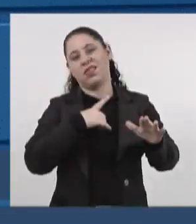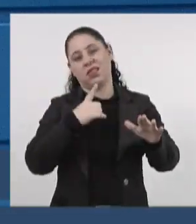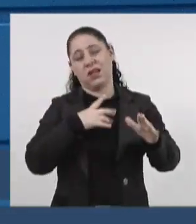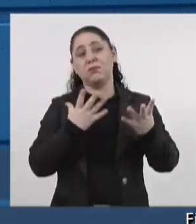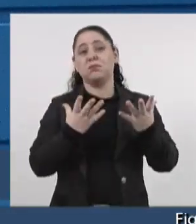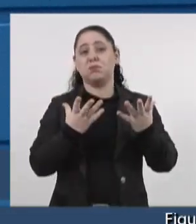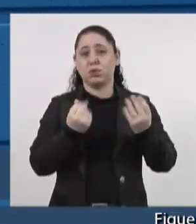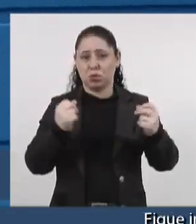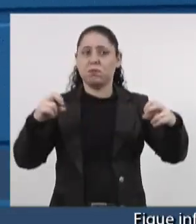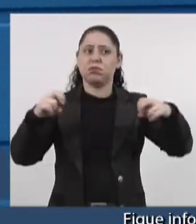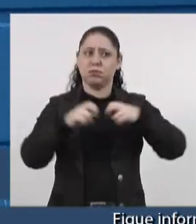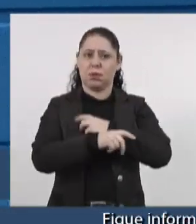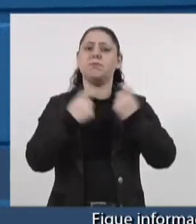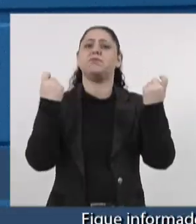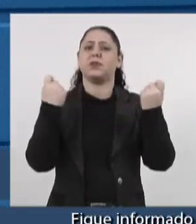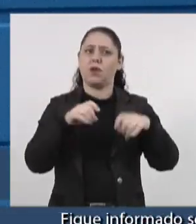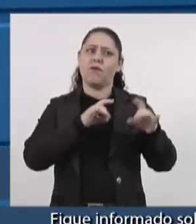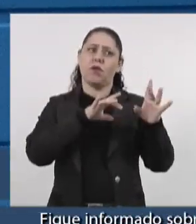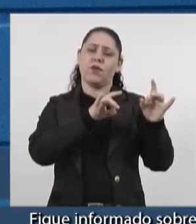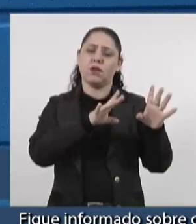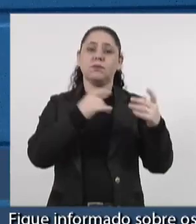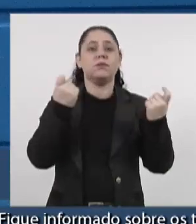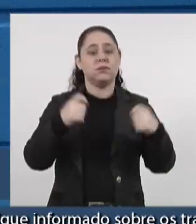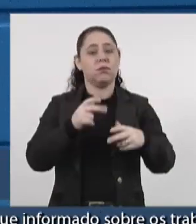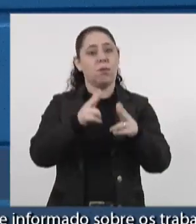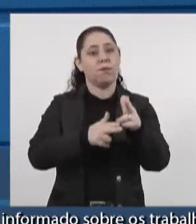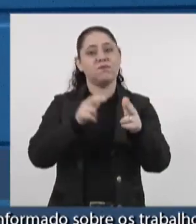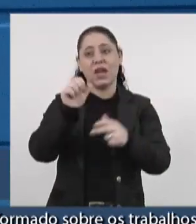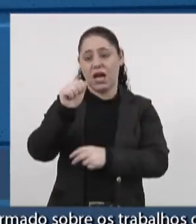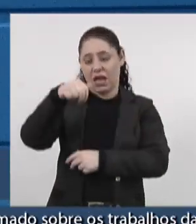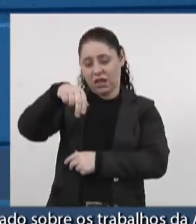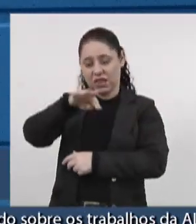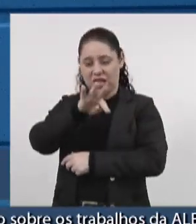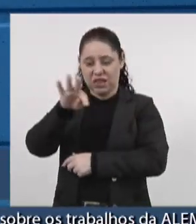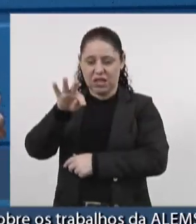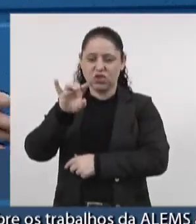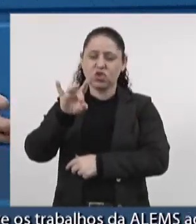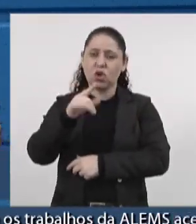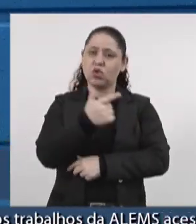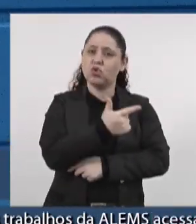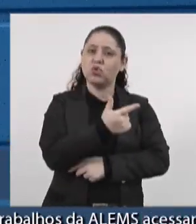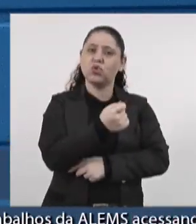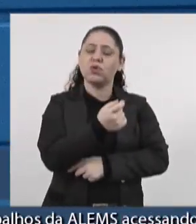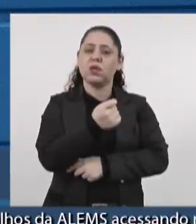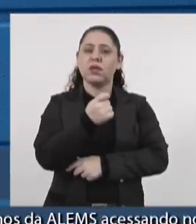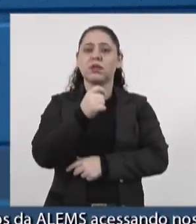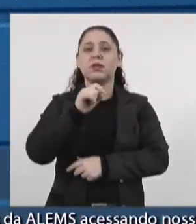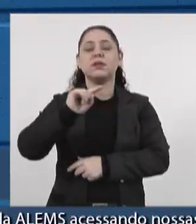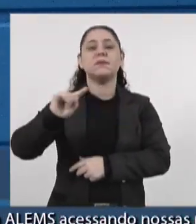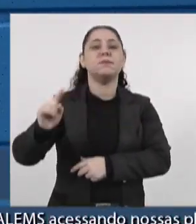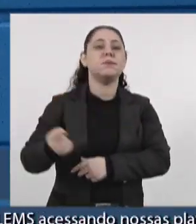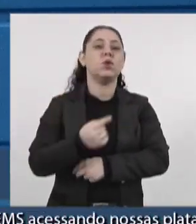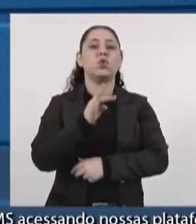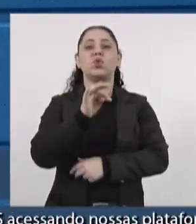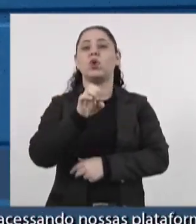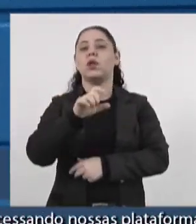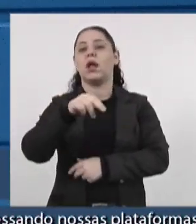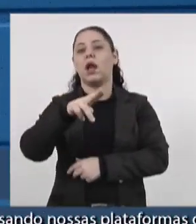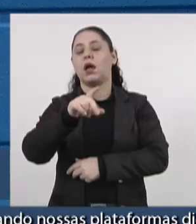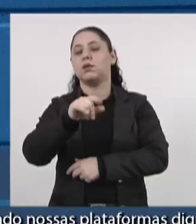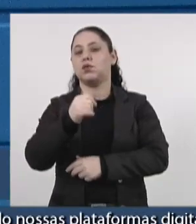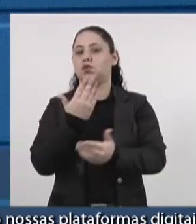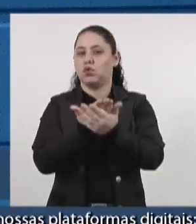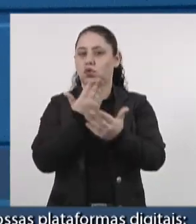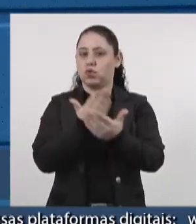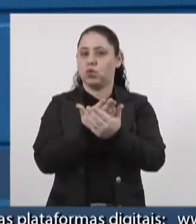carga, tem condições de funcionar, e a ANTT está dizendo que vai ter apenas 200 mil toneladas de transporte. O